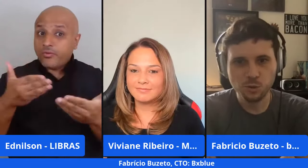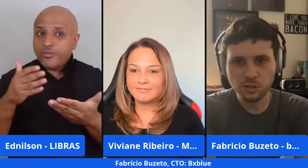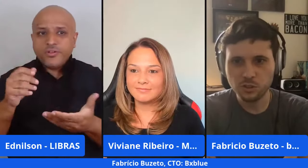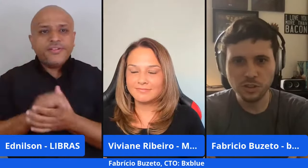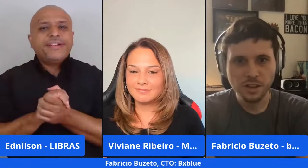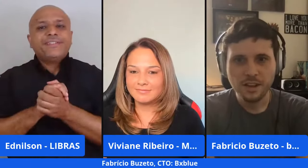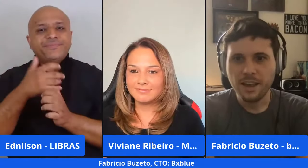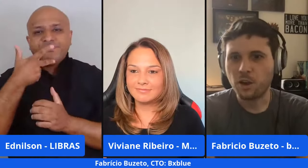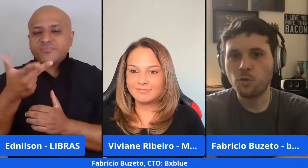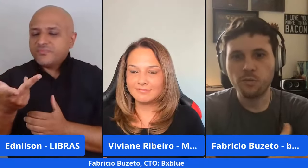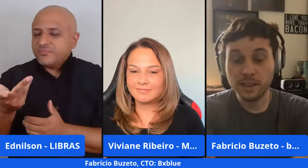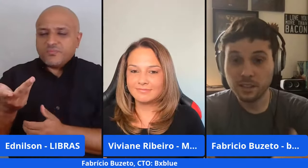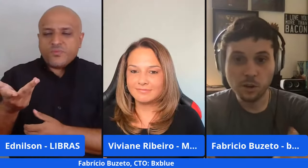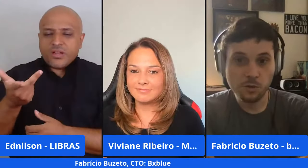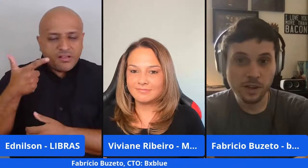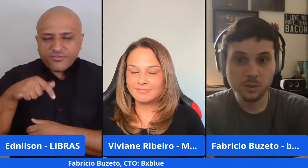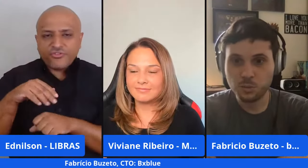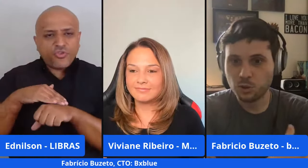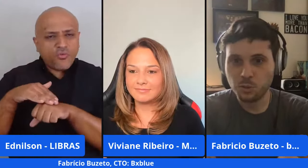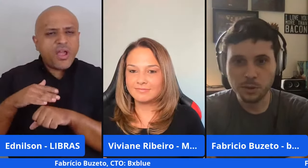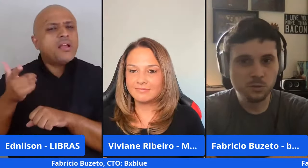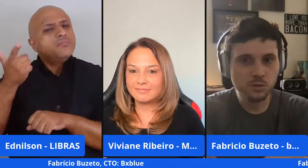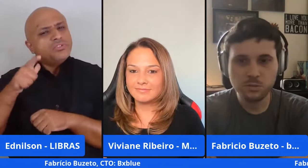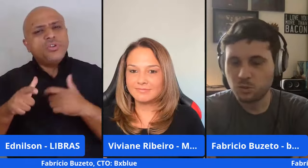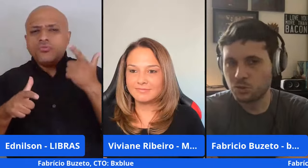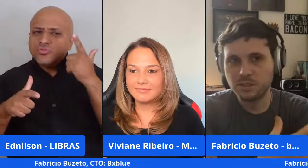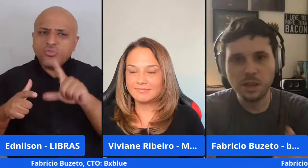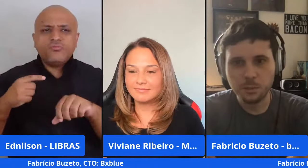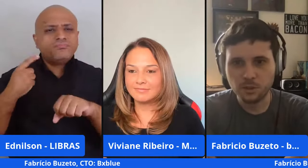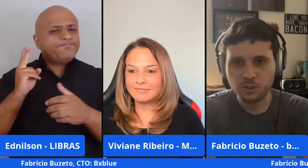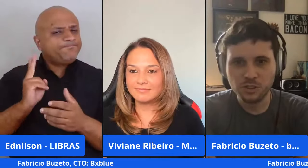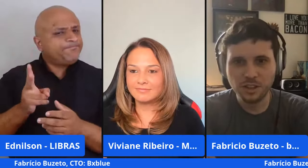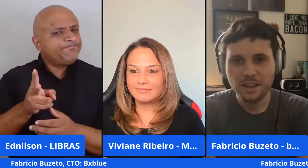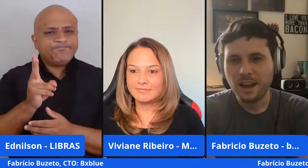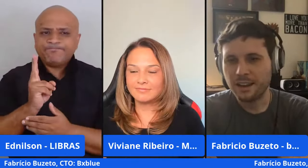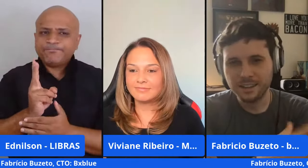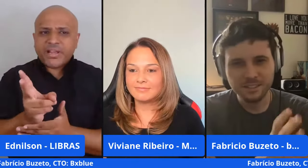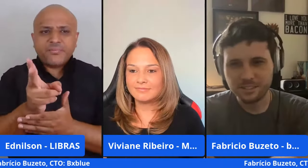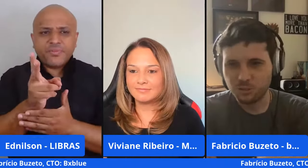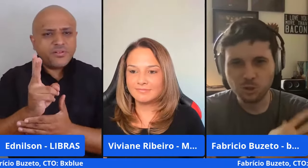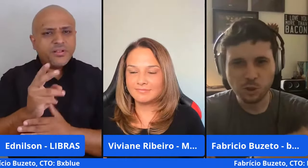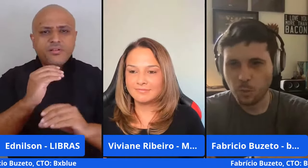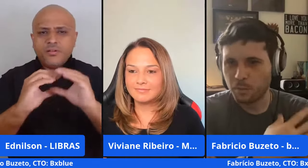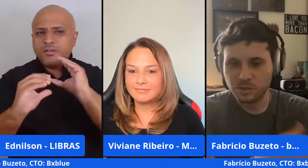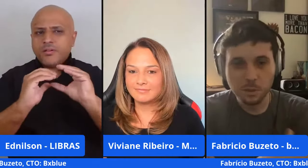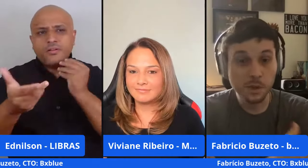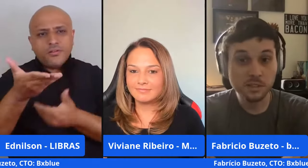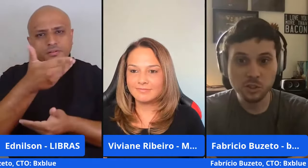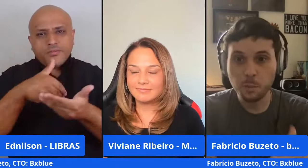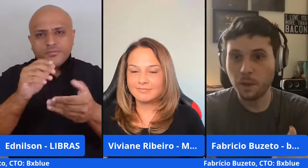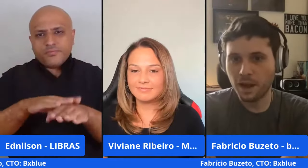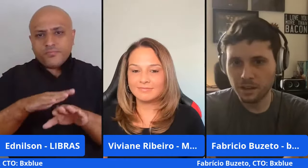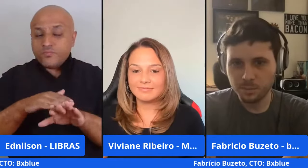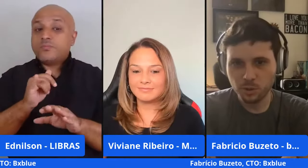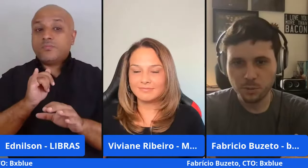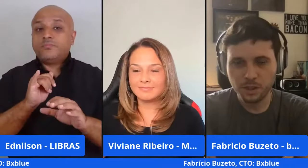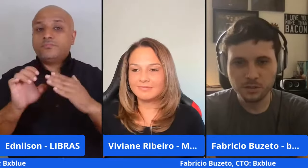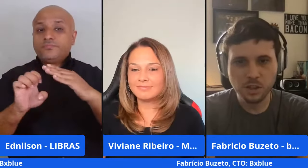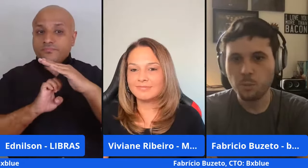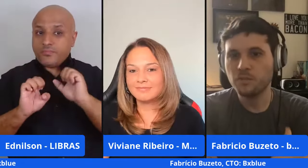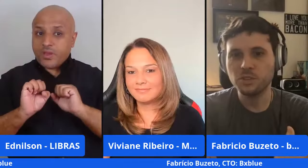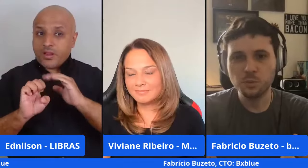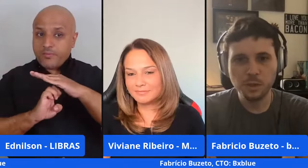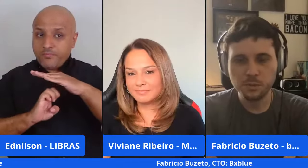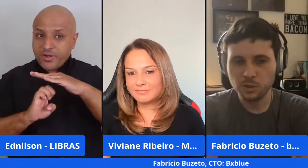eu e os meus sócios a gente conversa e reconversa sobre o nosso momento sempre então a gente tem além dos nossos acompanhamentos na empresa a gente para pelo